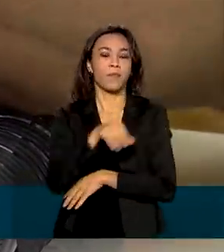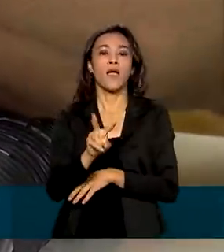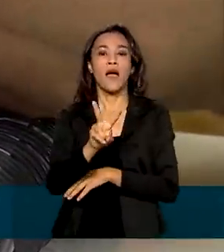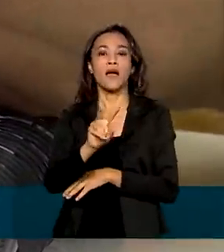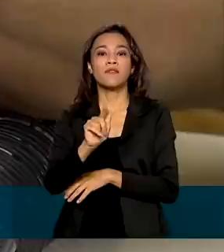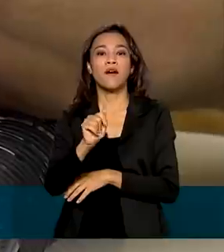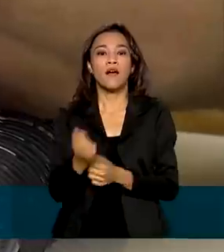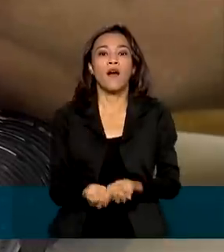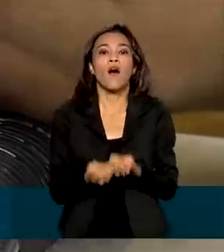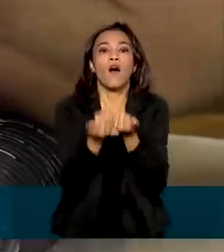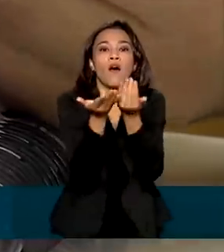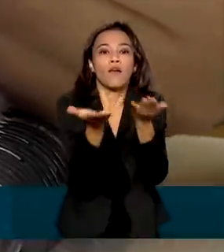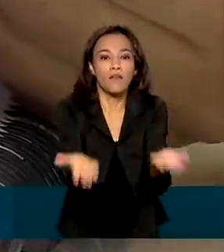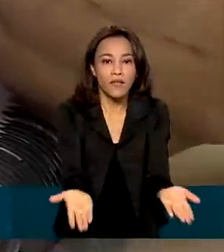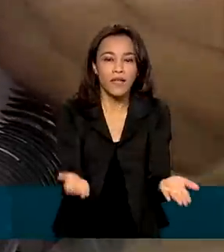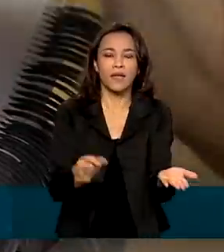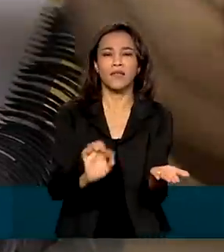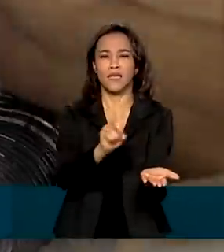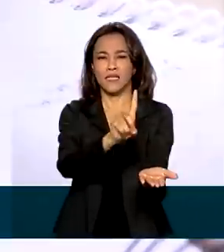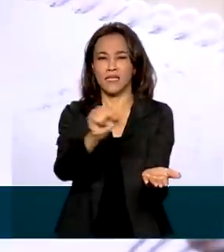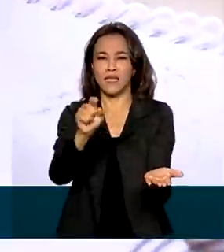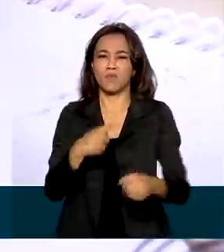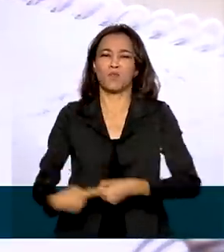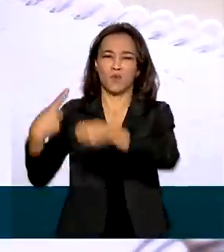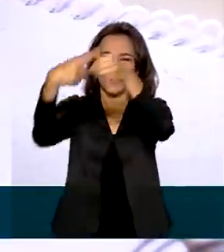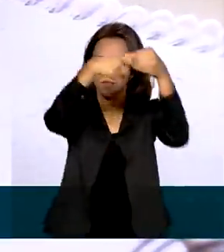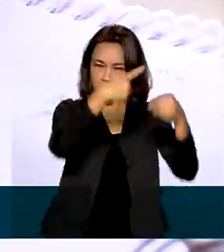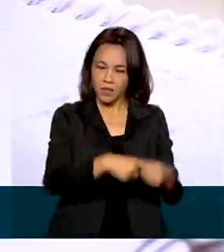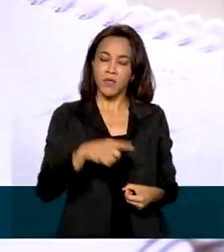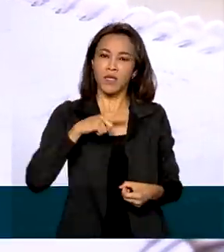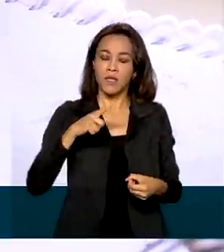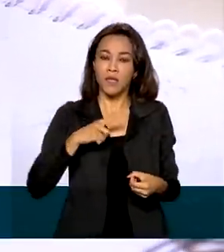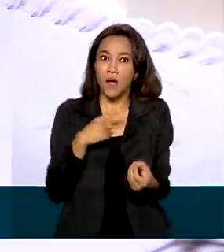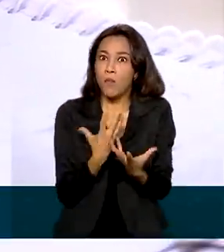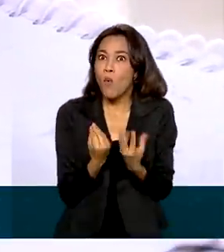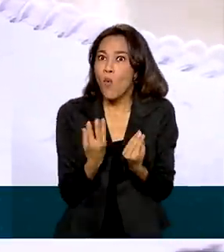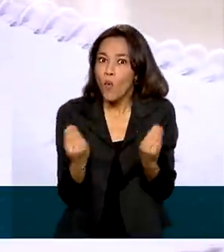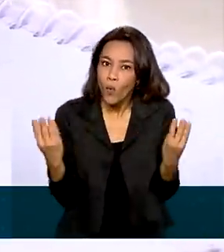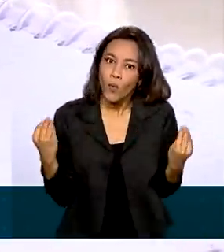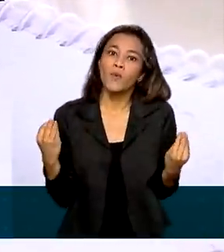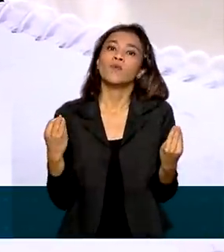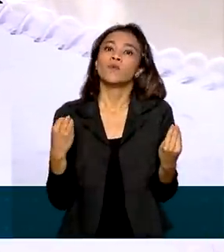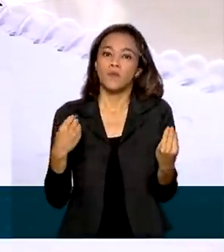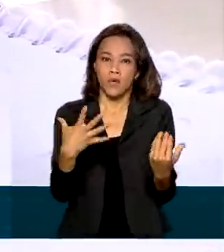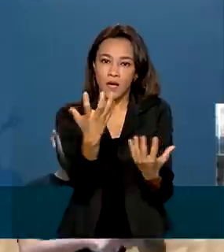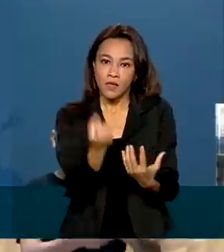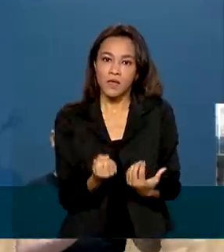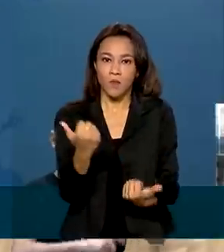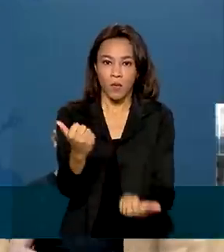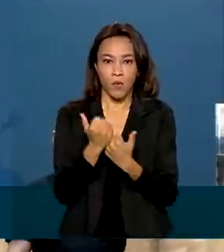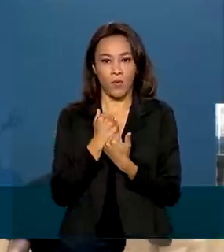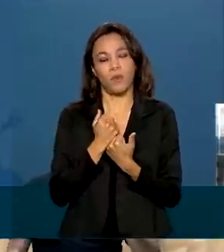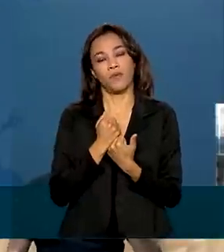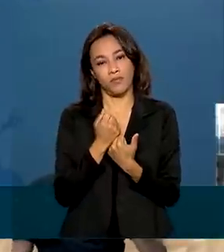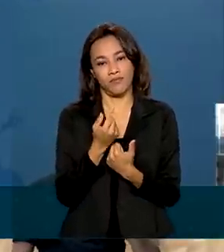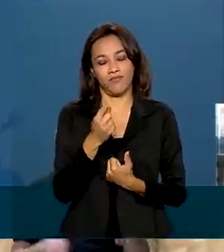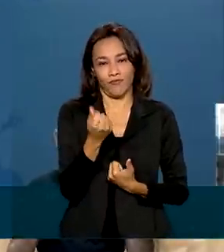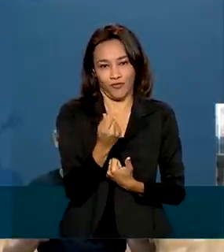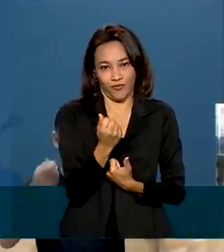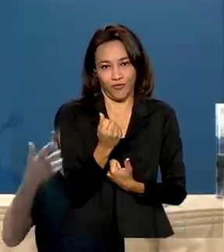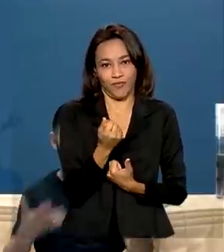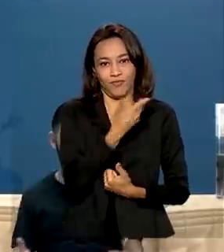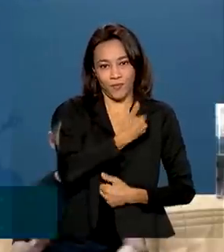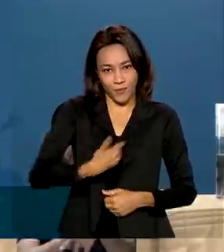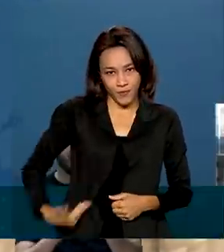serão ofertadas nos 100 municípios com maior concentração de beneficiários do Auxílio Brasil. Estamos falando de